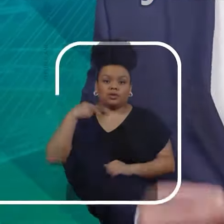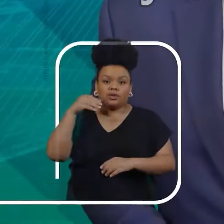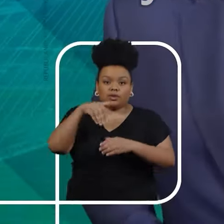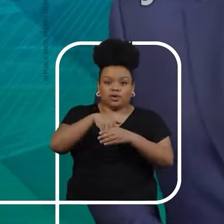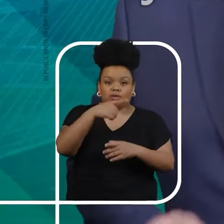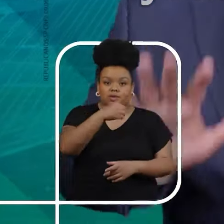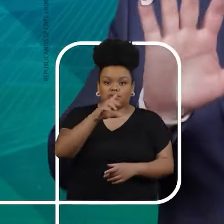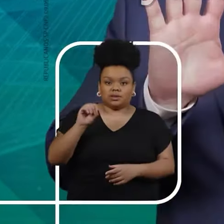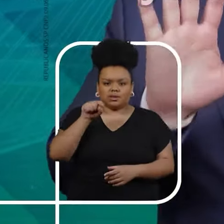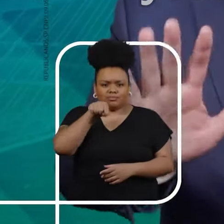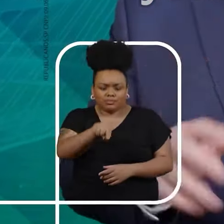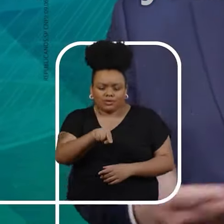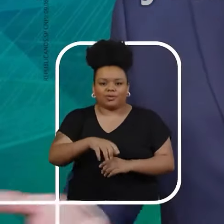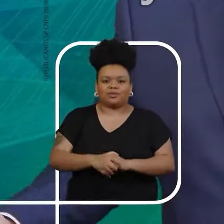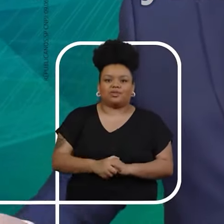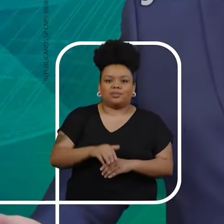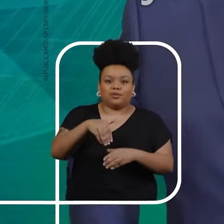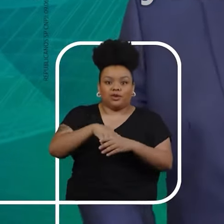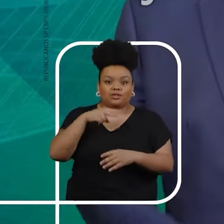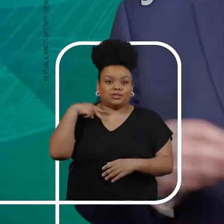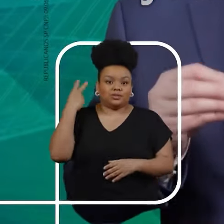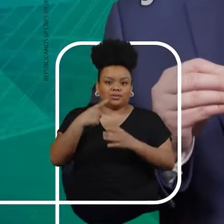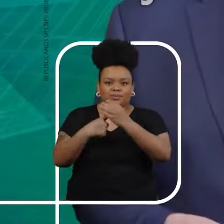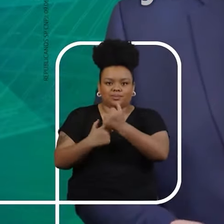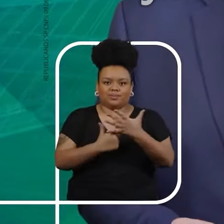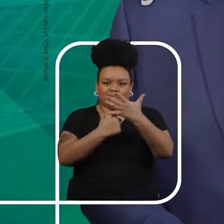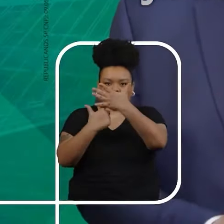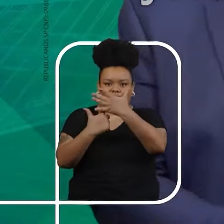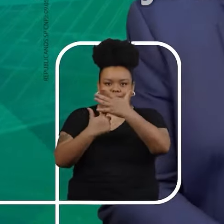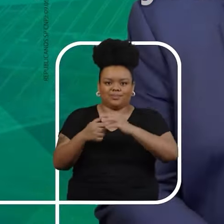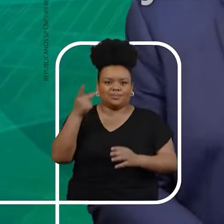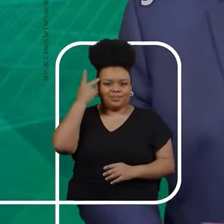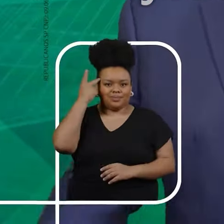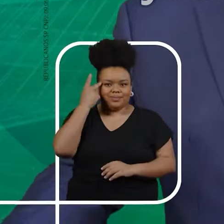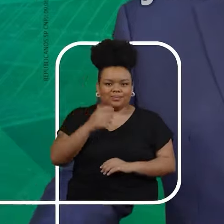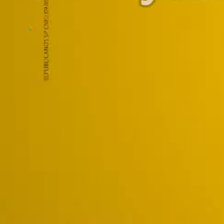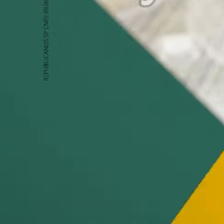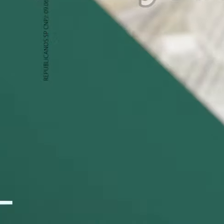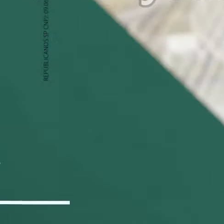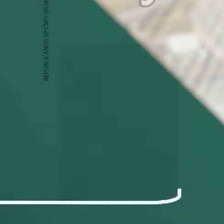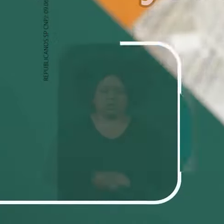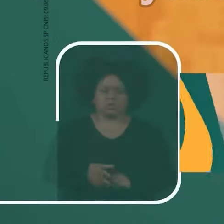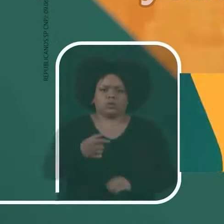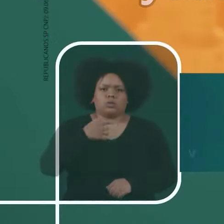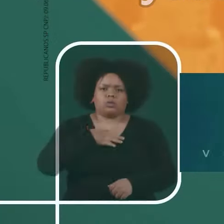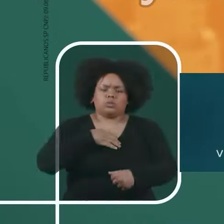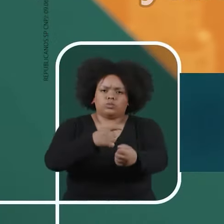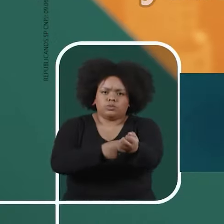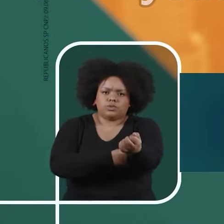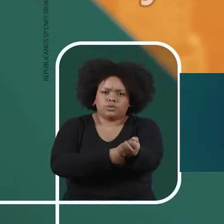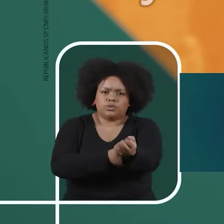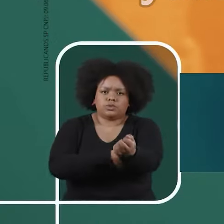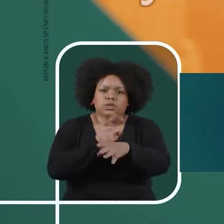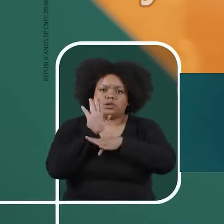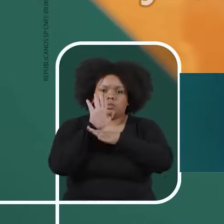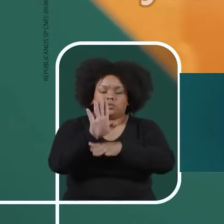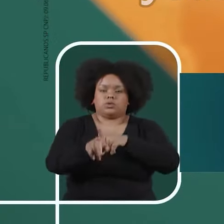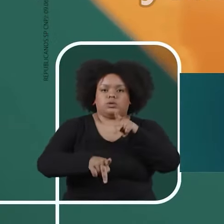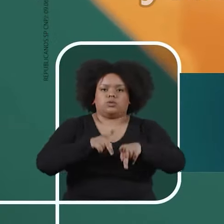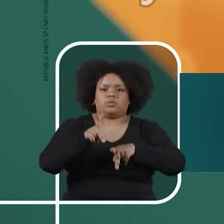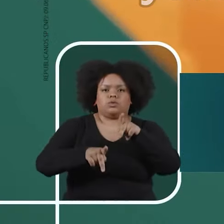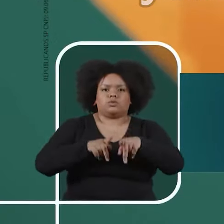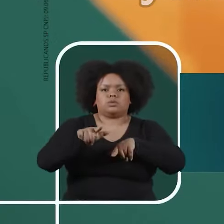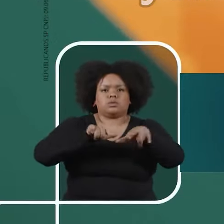Para vereador, vote 10 e confirma. Vote nos vereadores do Republicano de São Paulo. Carrego na veia a luta pelo povo